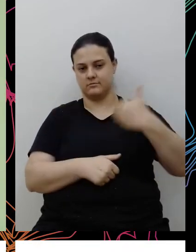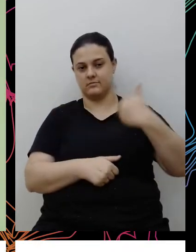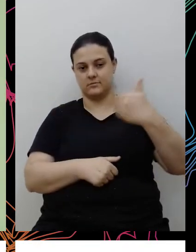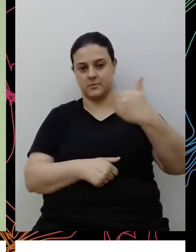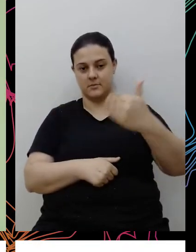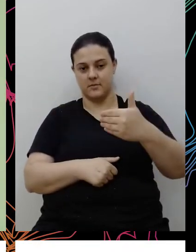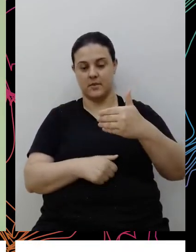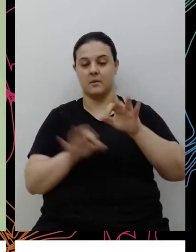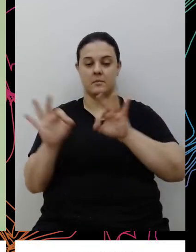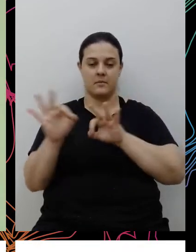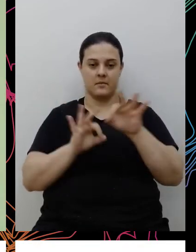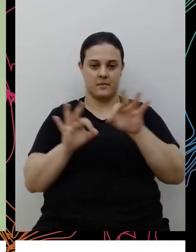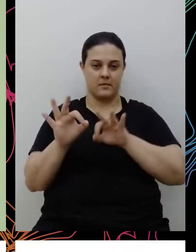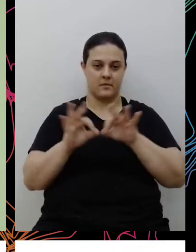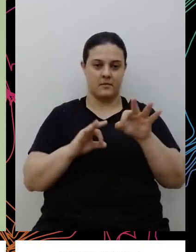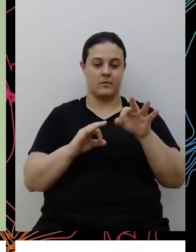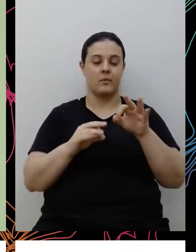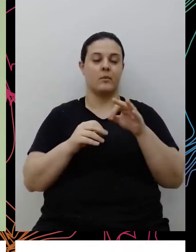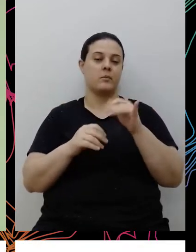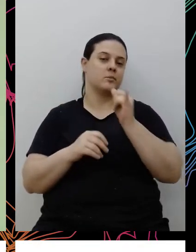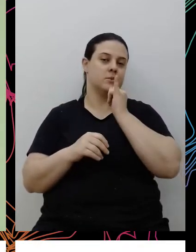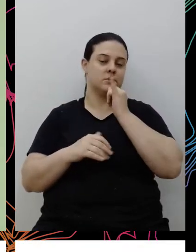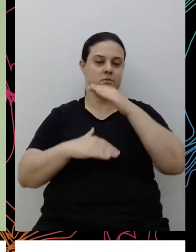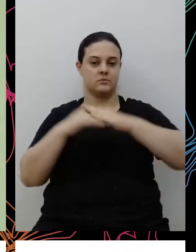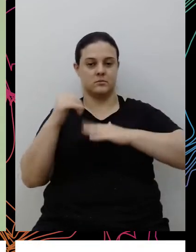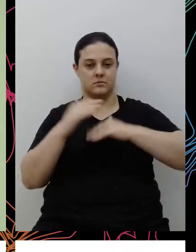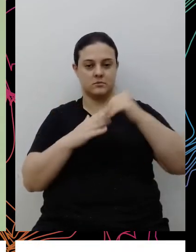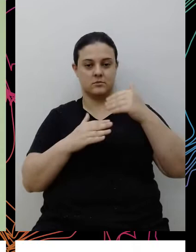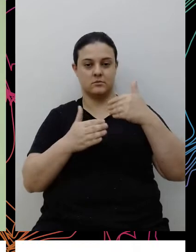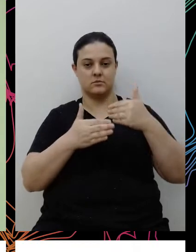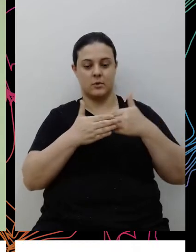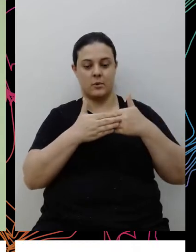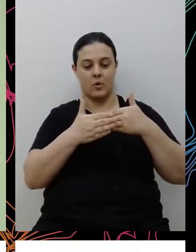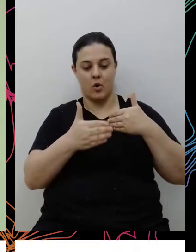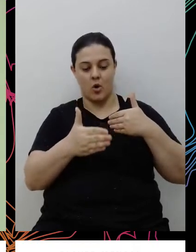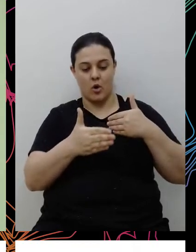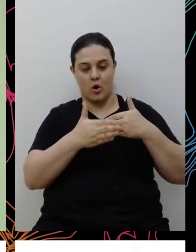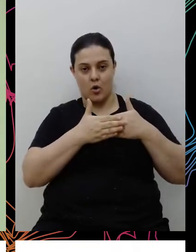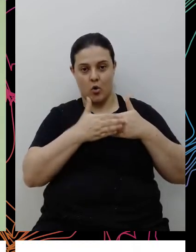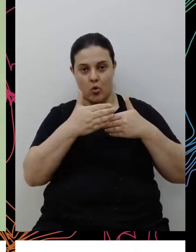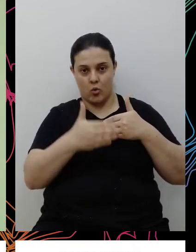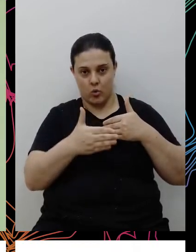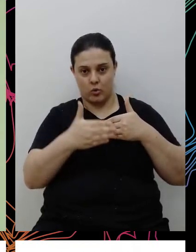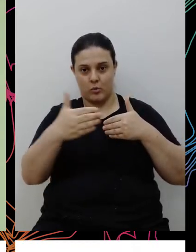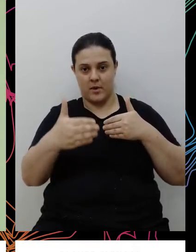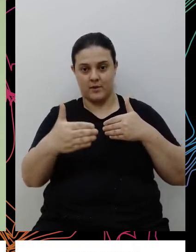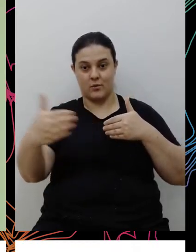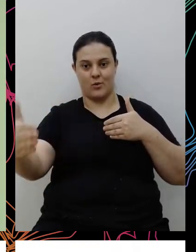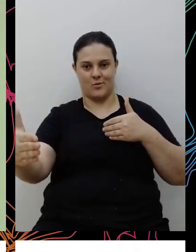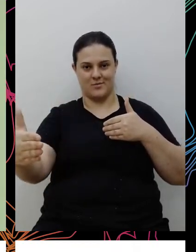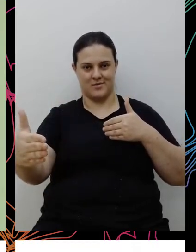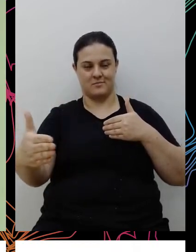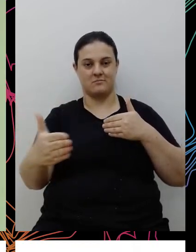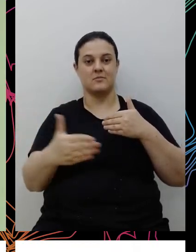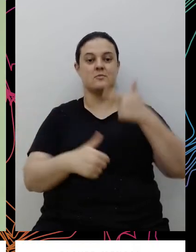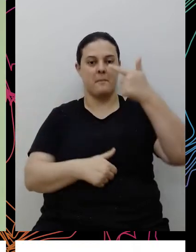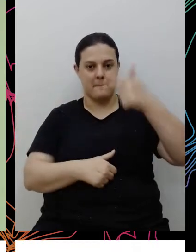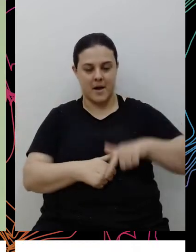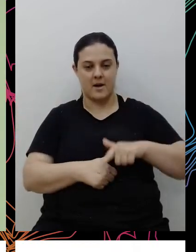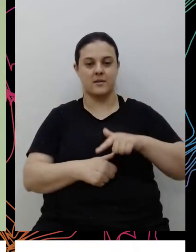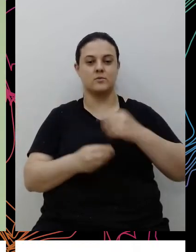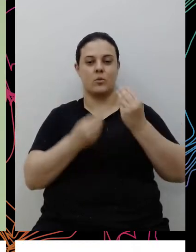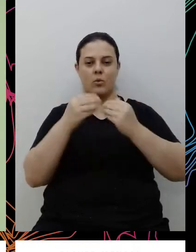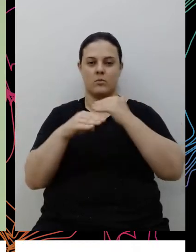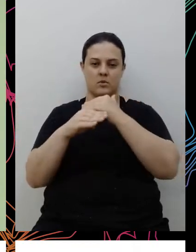a gente elaborou, né, um plano de ação de curto, médio e longo prazo que reforça esse nosso compromisso pela equidade